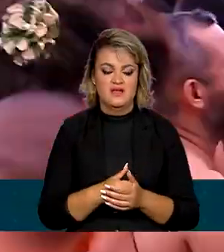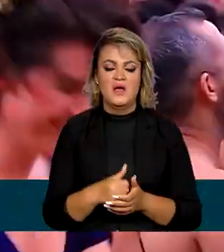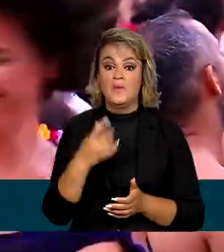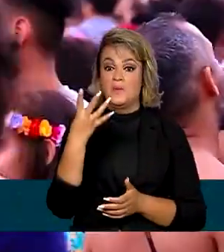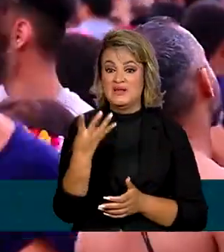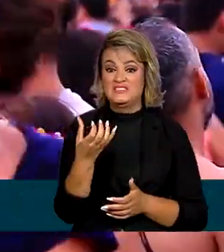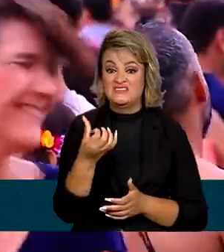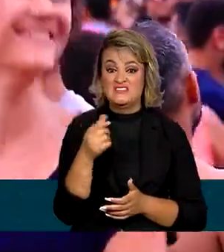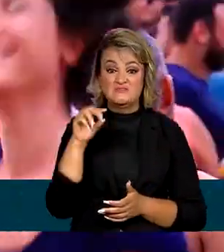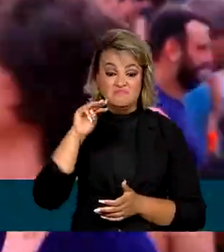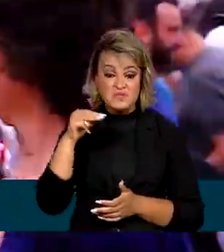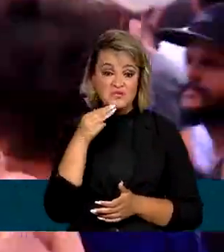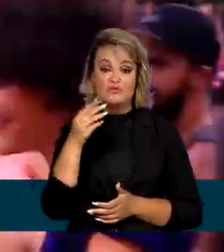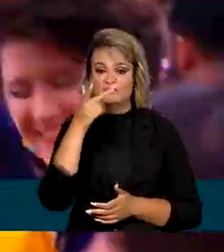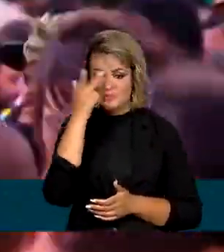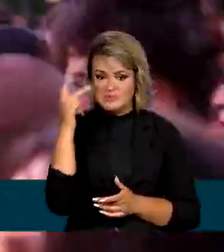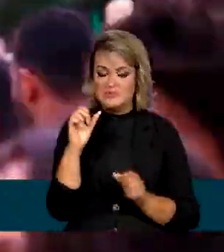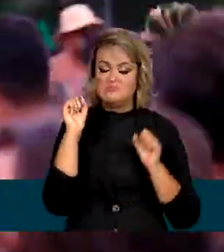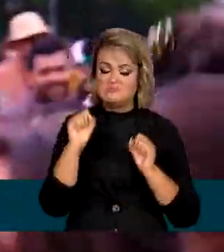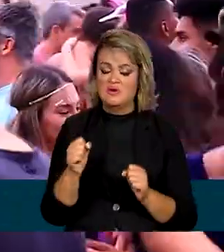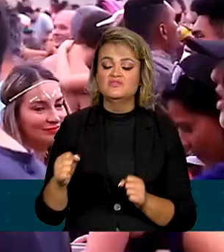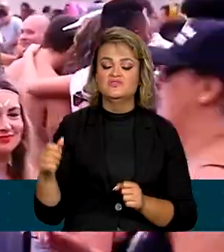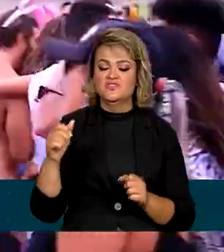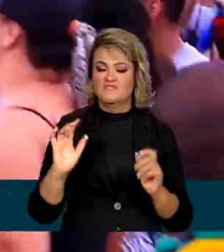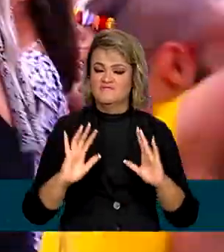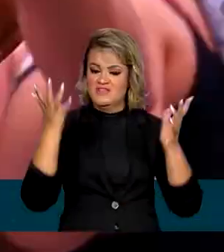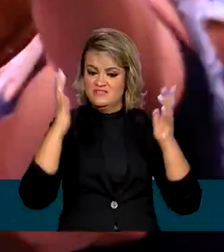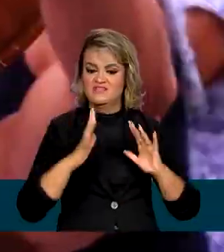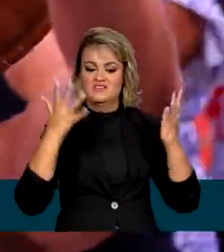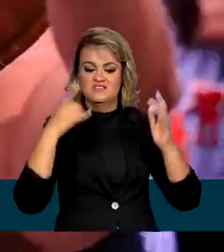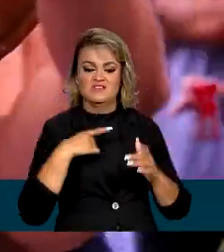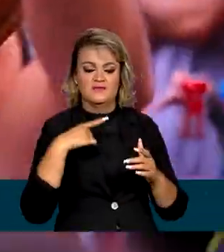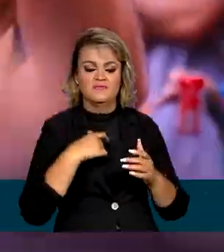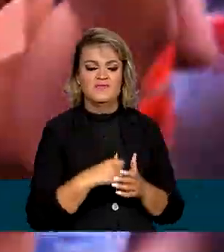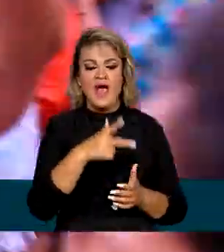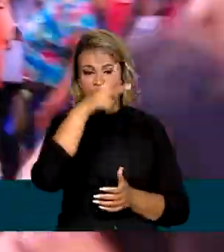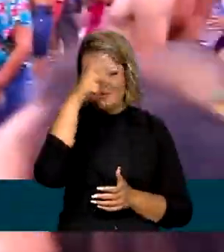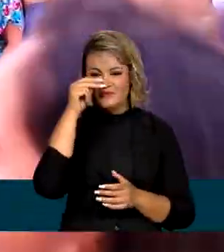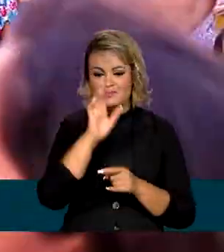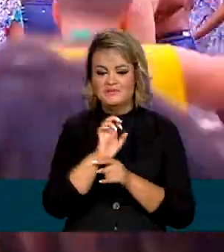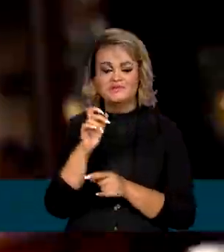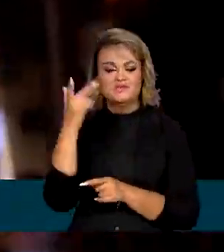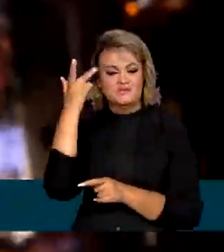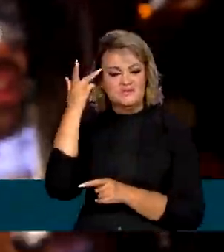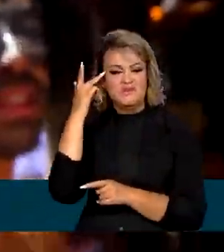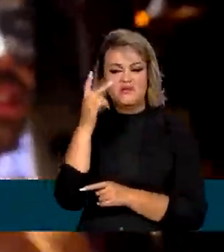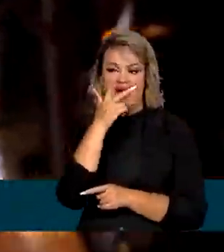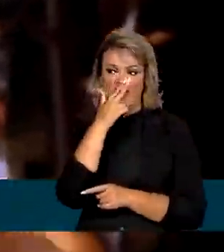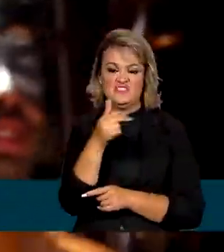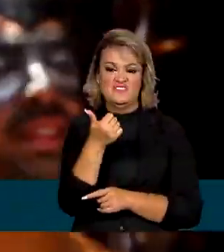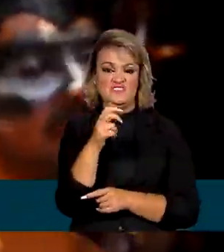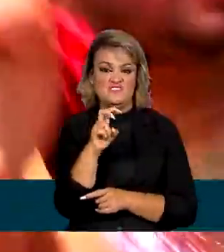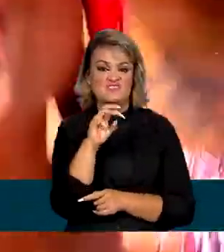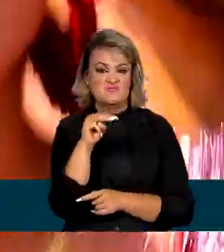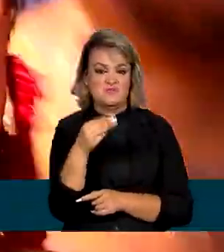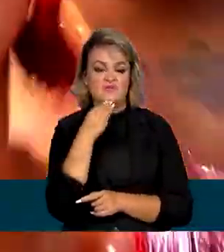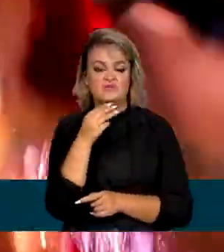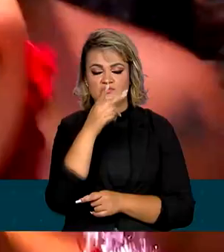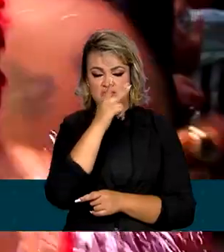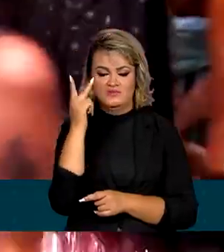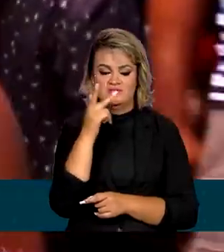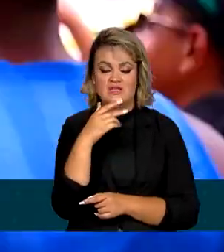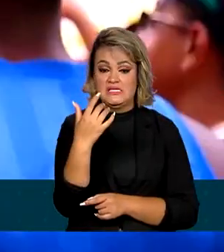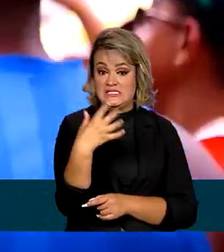devem participar das festividades. A Prefeitura de São Paulo crê em um público de 15 milhões de pessoas. Salvador